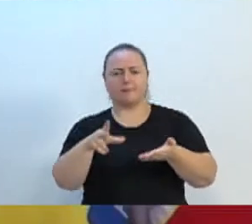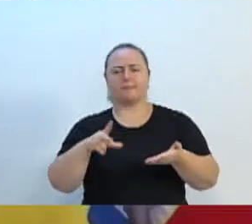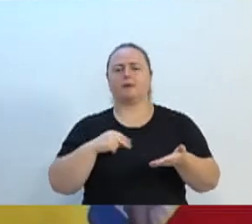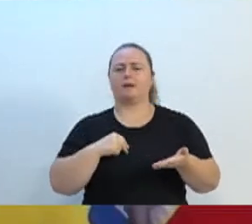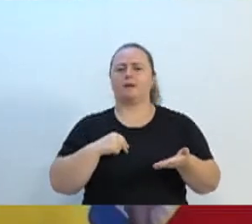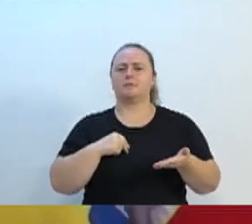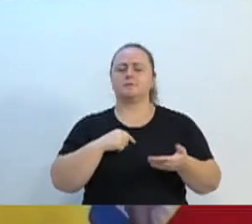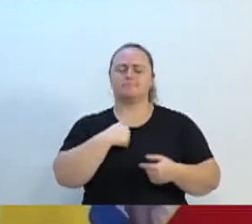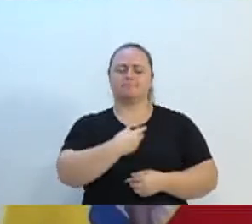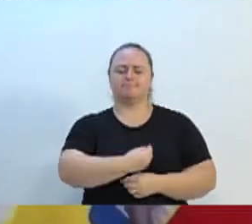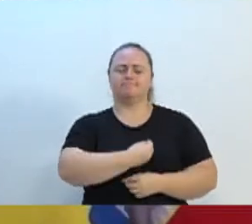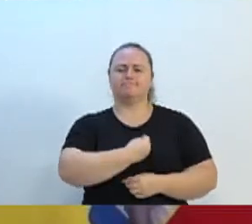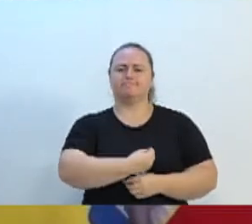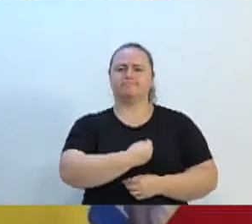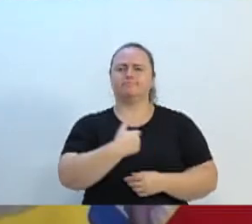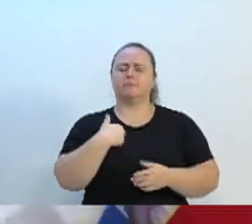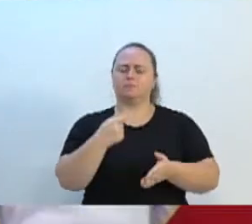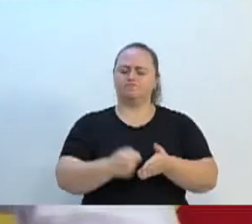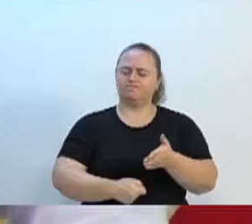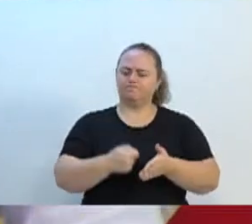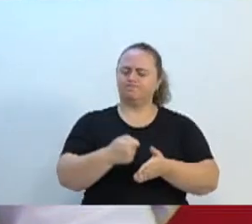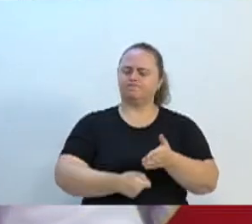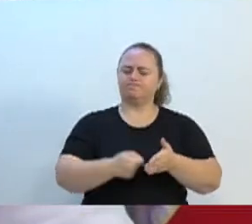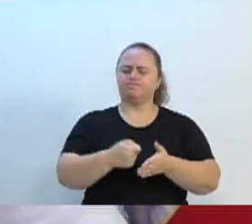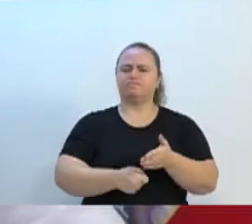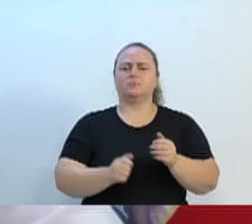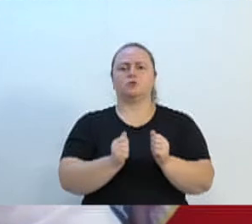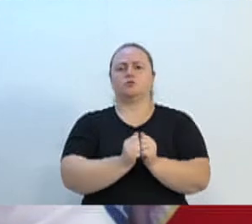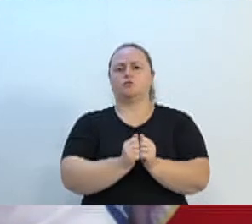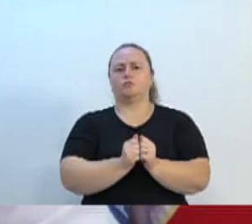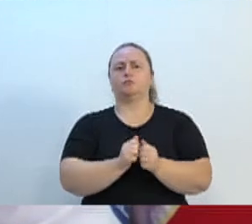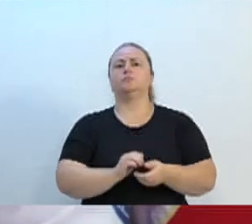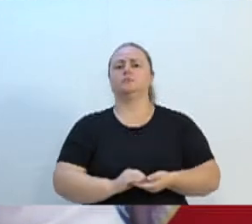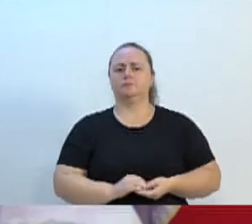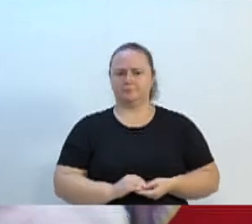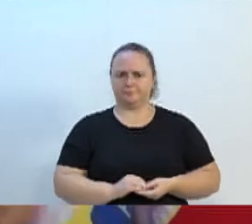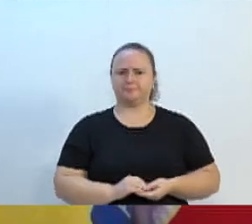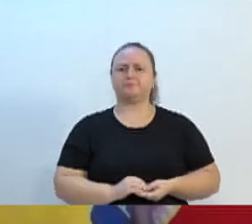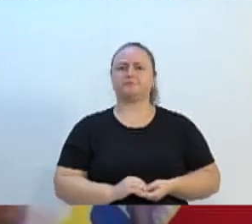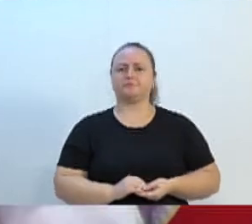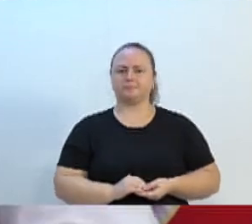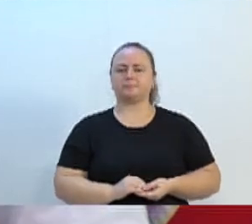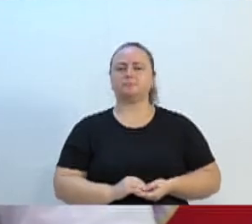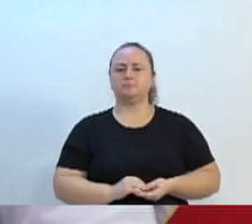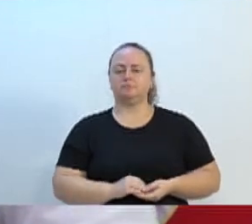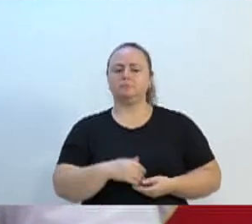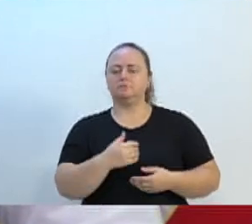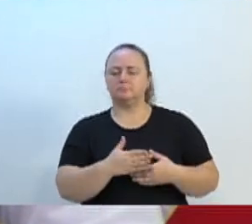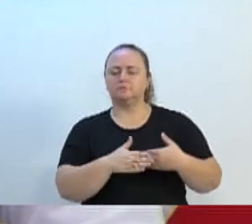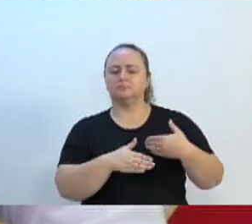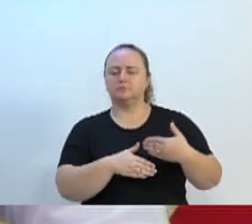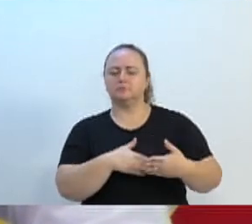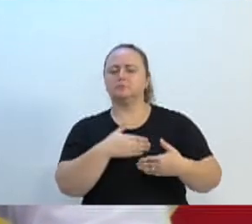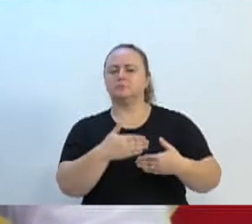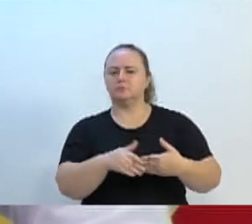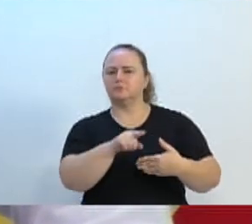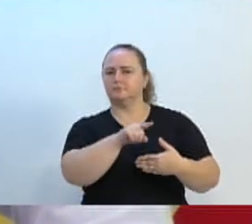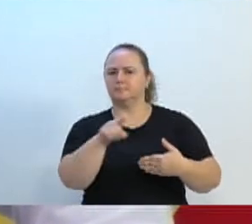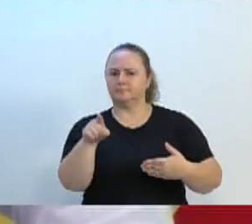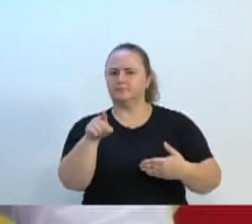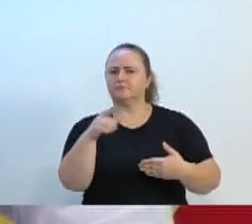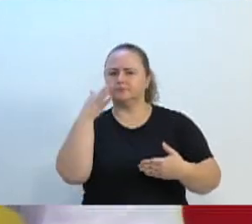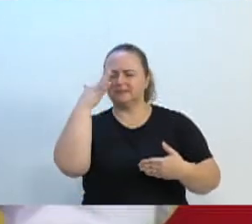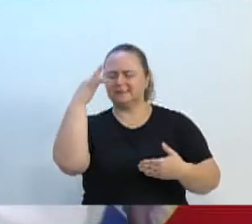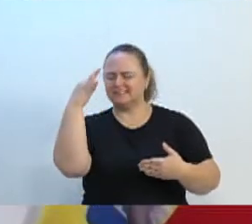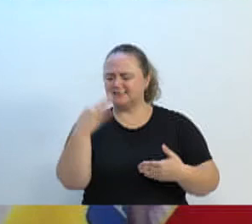cobrando. Cada dia que passar desse mandato, que não terminou ainda, e a sequência também, vocês podem ter certeza, não